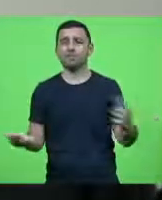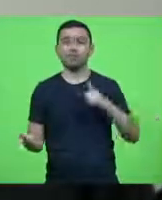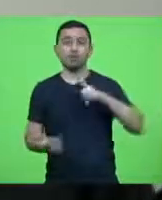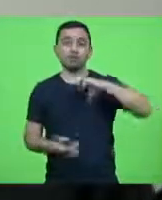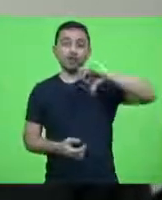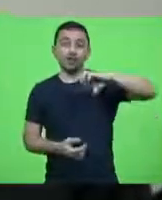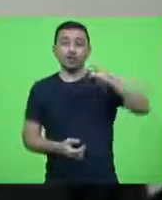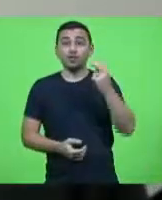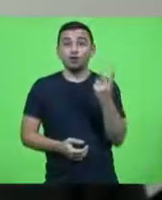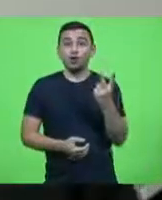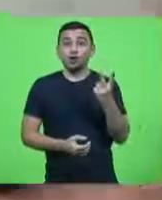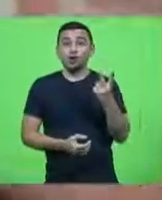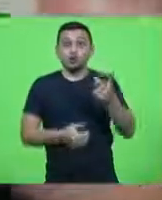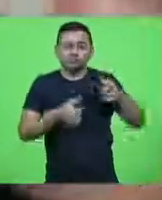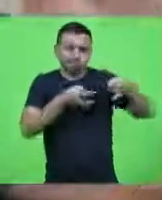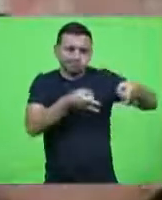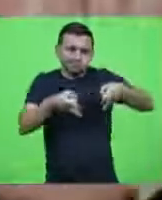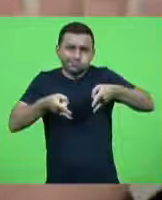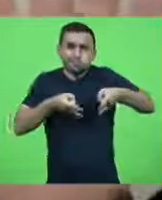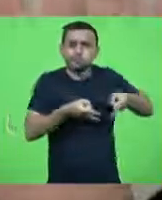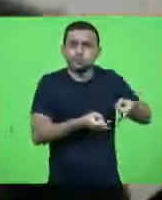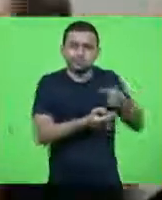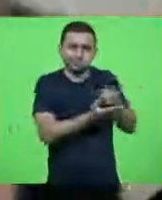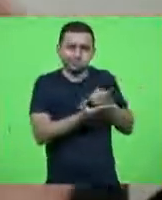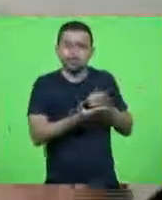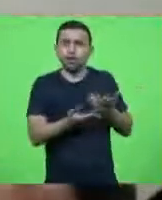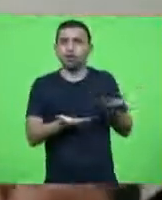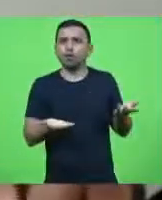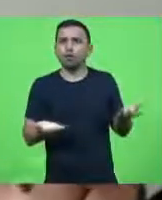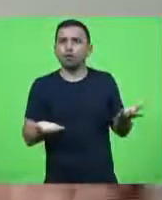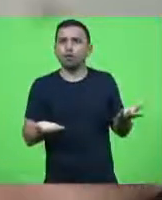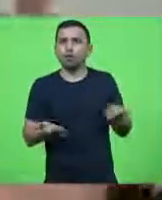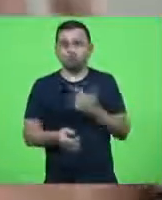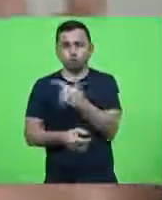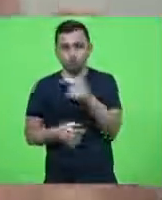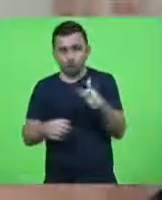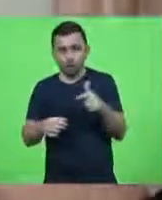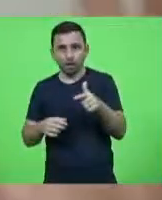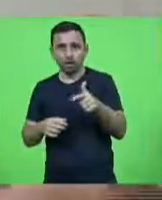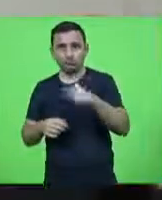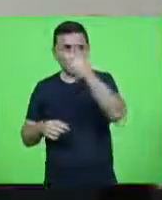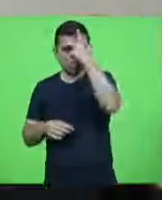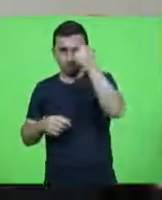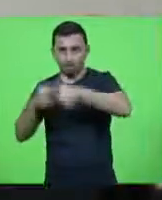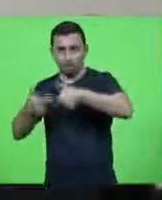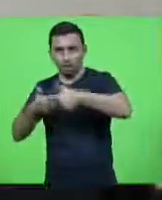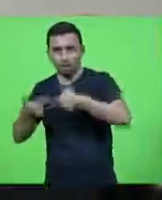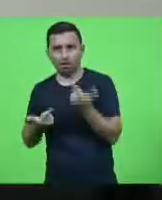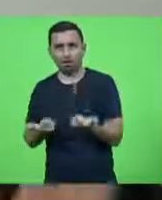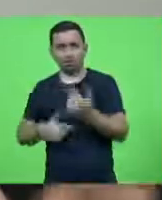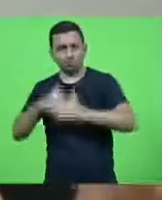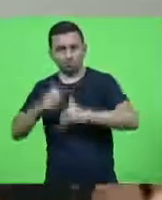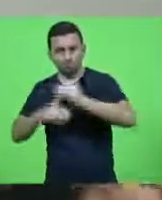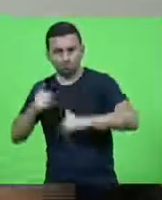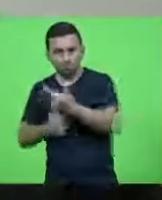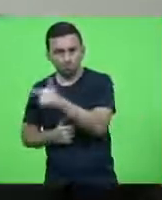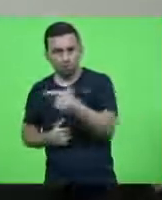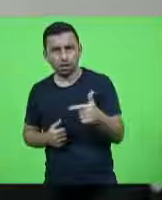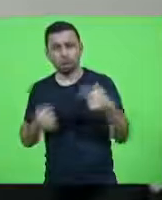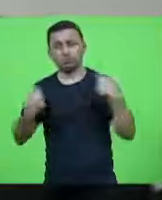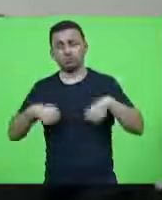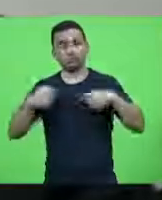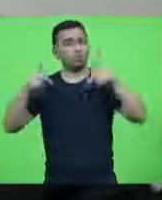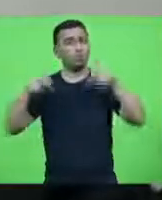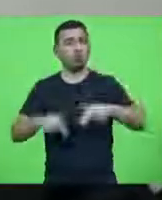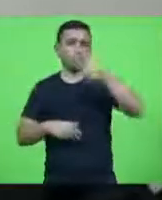leitos disponível ah não tem funcionário não tem mão de obra então faça como o prefeito Chapecó que contratou